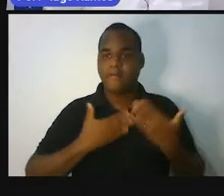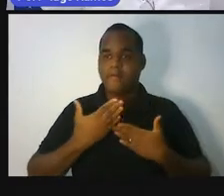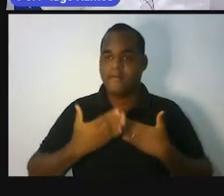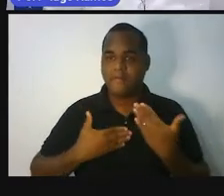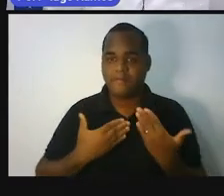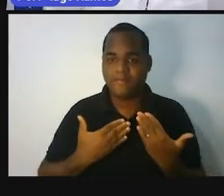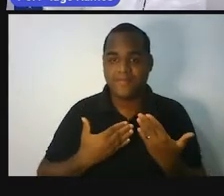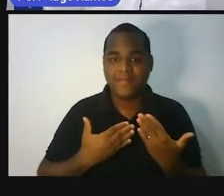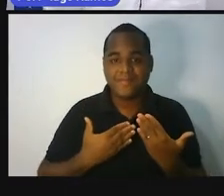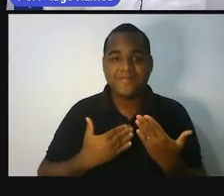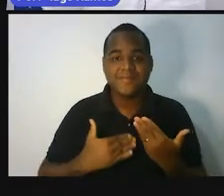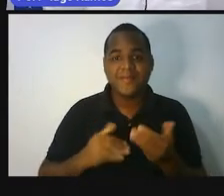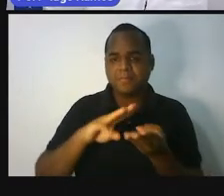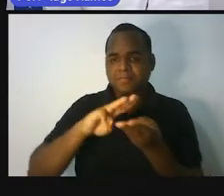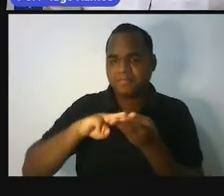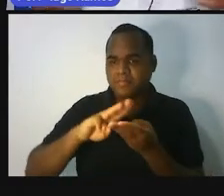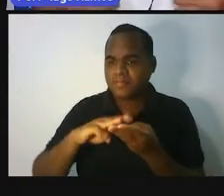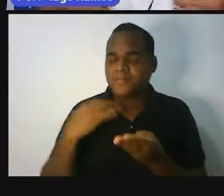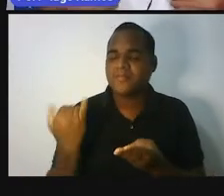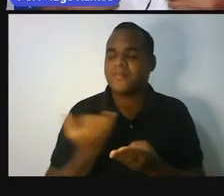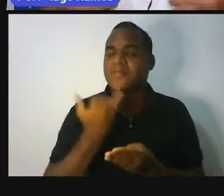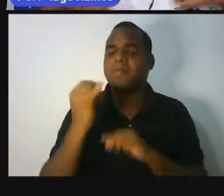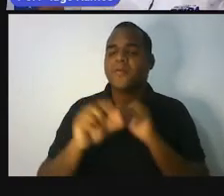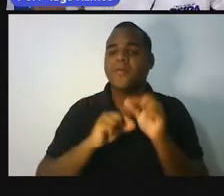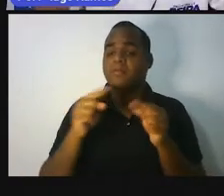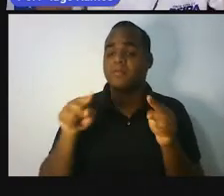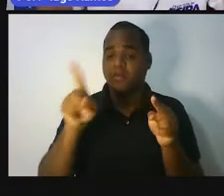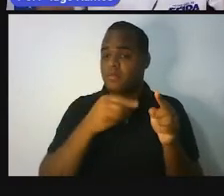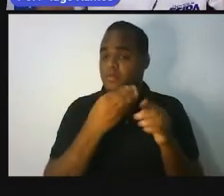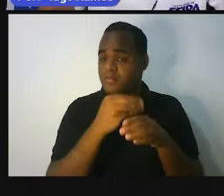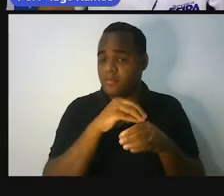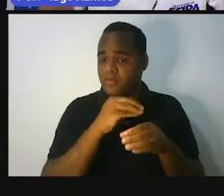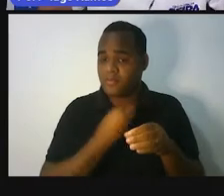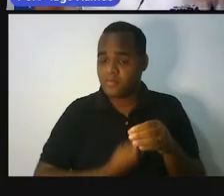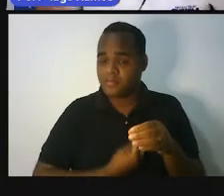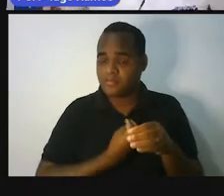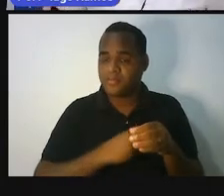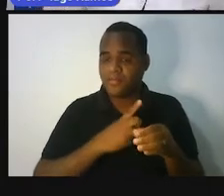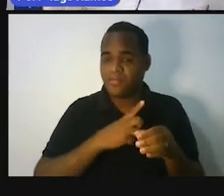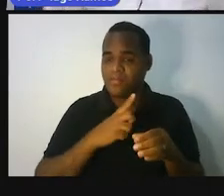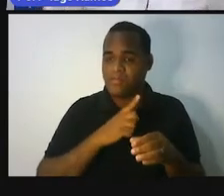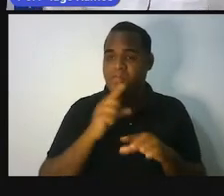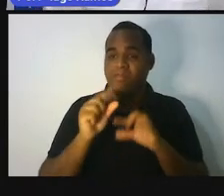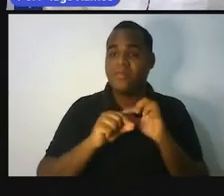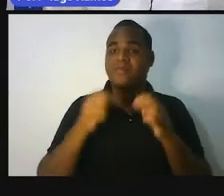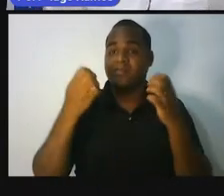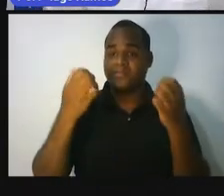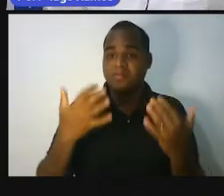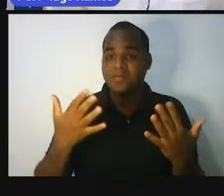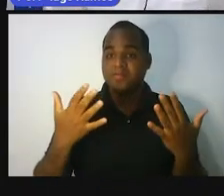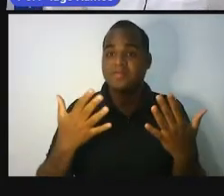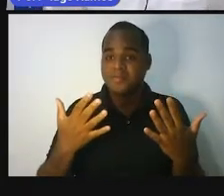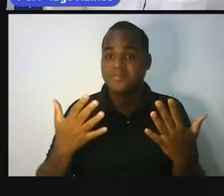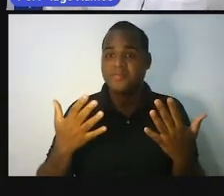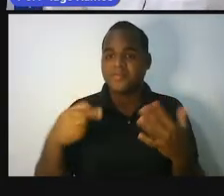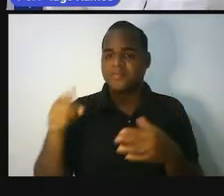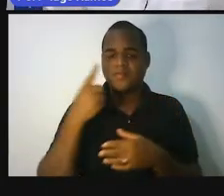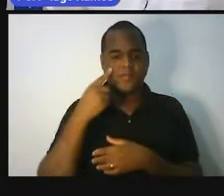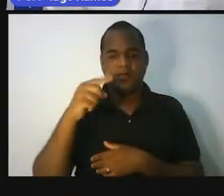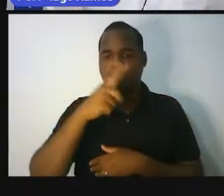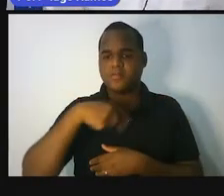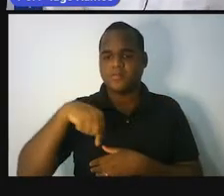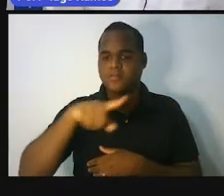A matemática sempre esteve em nós. É isso mesmo que você ouviu. Quando falo nós,